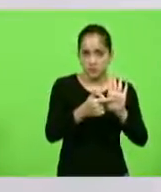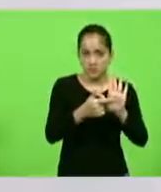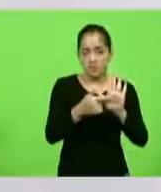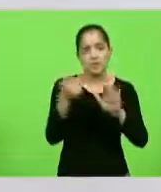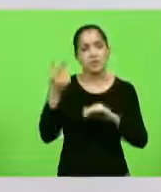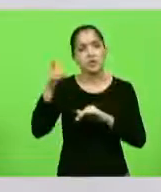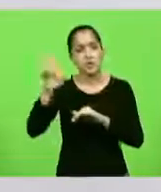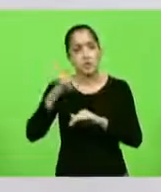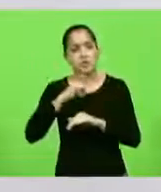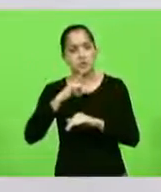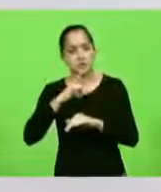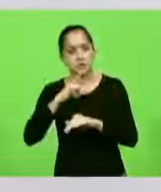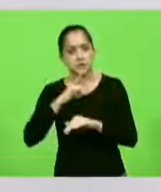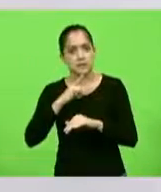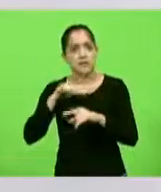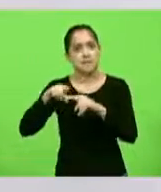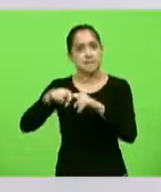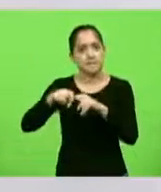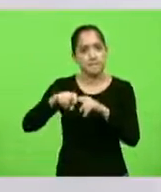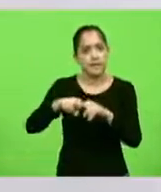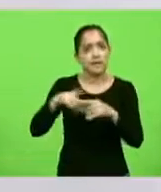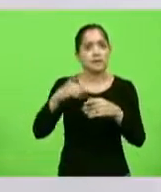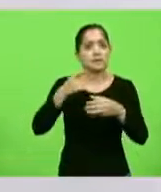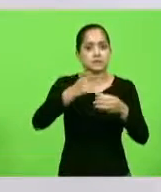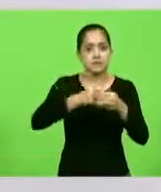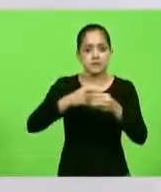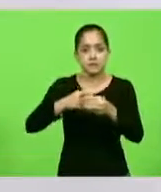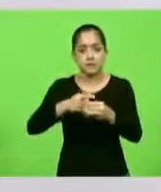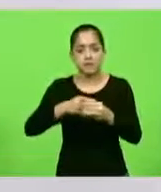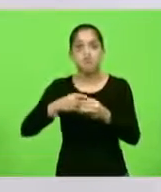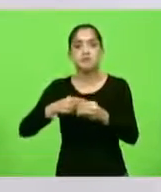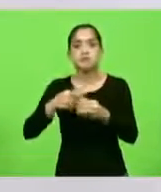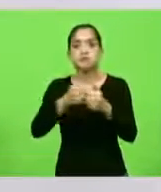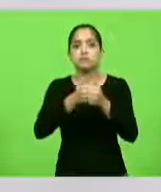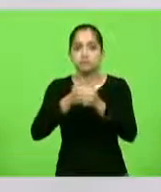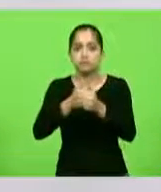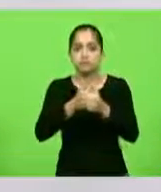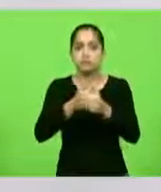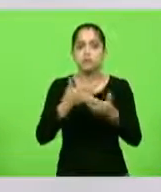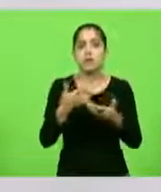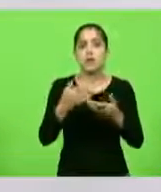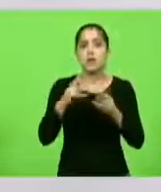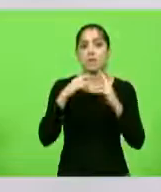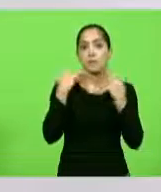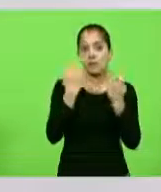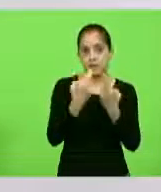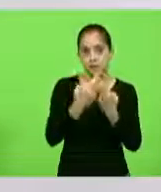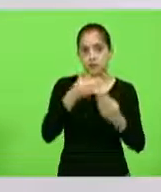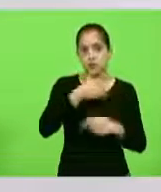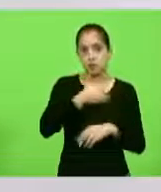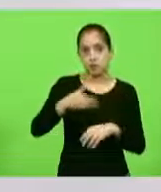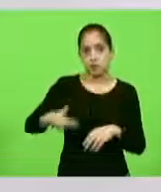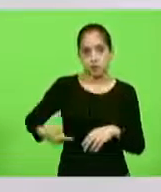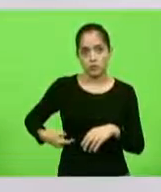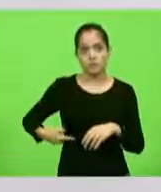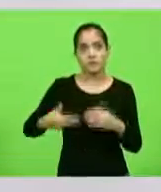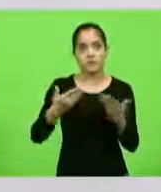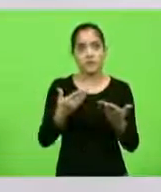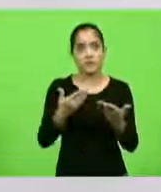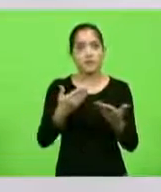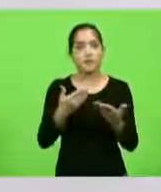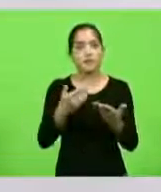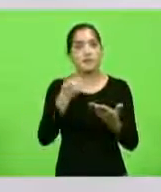outras, Tijucas, Passo de Torres. Então, nós estamos trabalhando junto ao governo, tivemos uma reunião aqui com o secretário Altair, para que